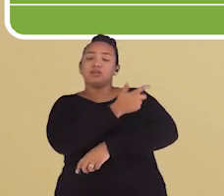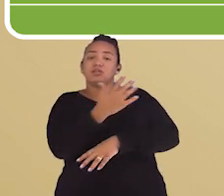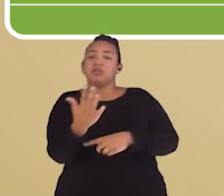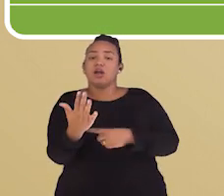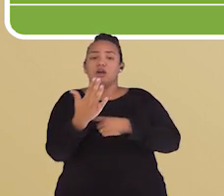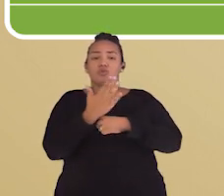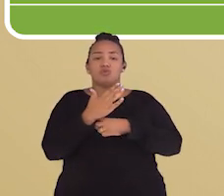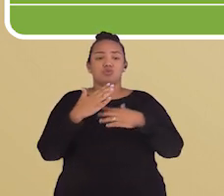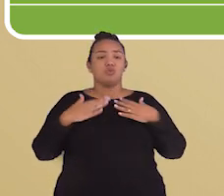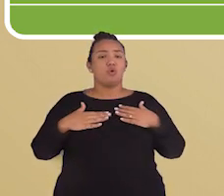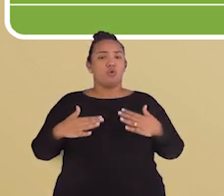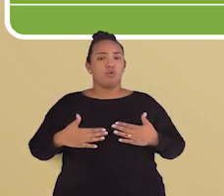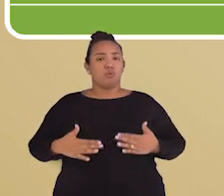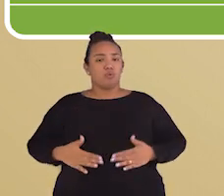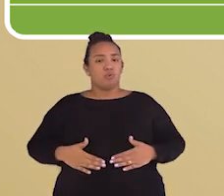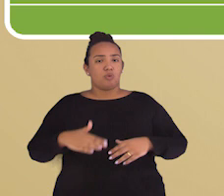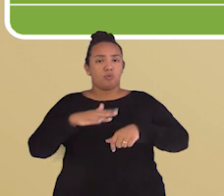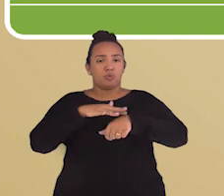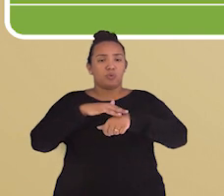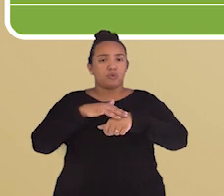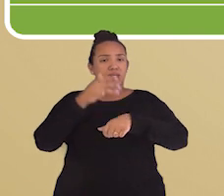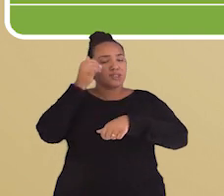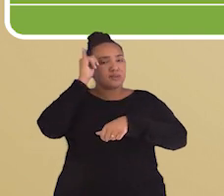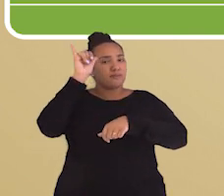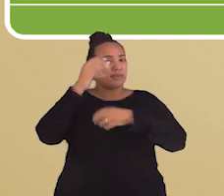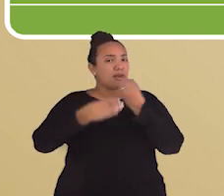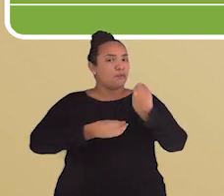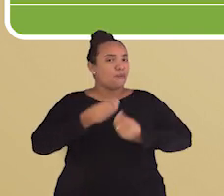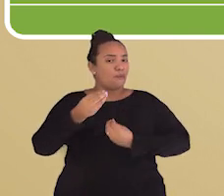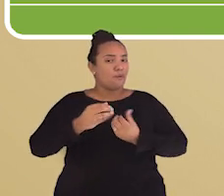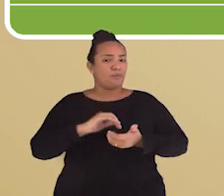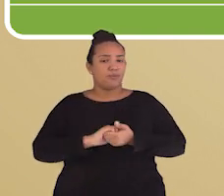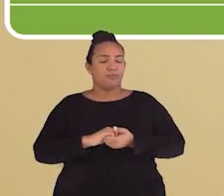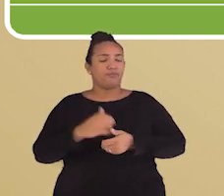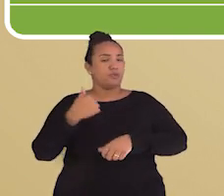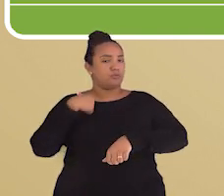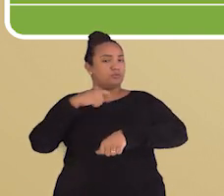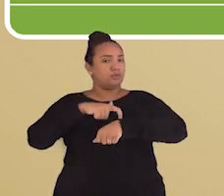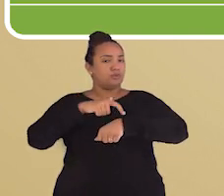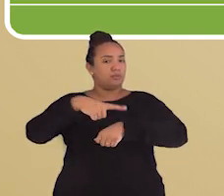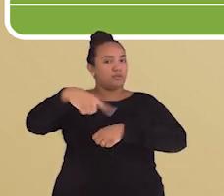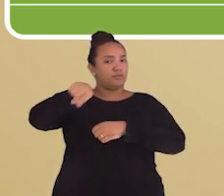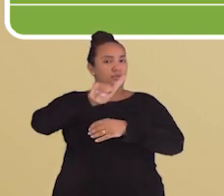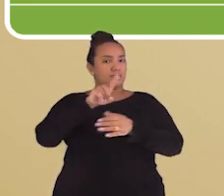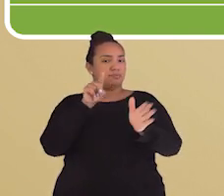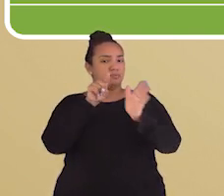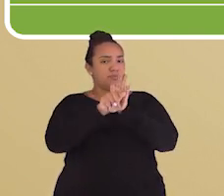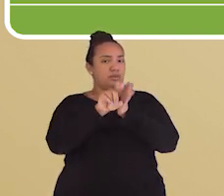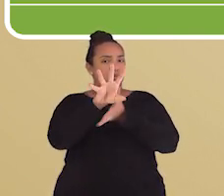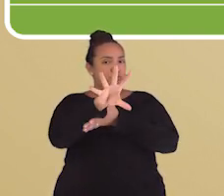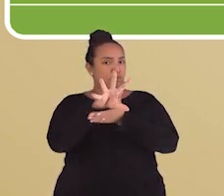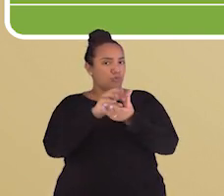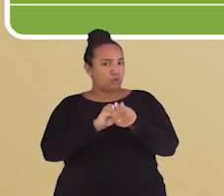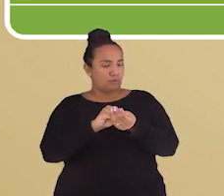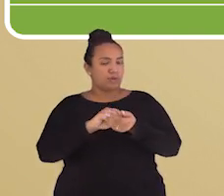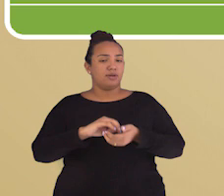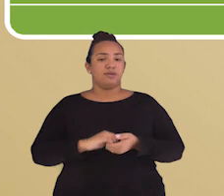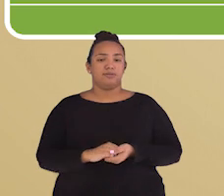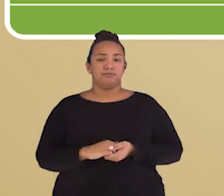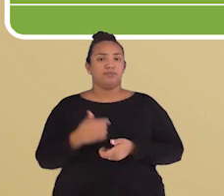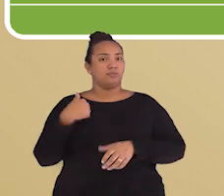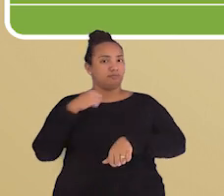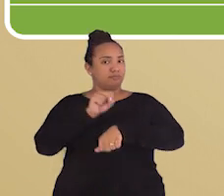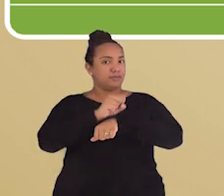fortalecem o organismo no combate às doenças? Eu vou deixar um tempo para que vocês anotem essa pergunta.